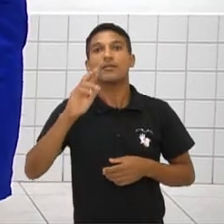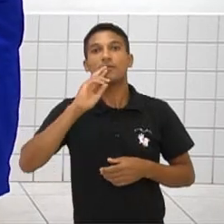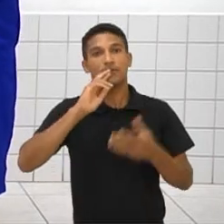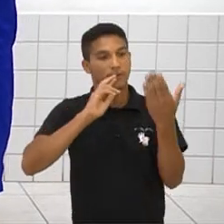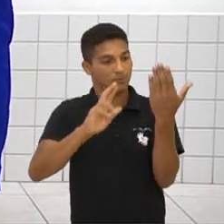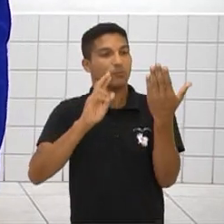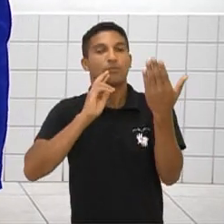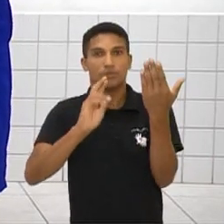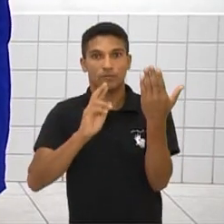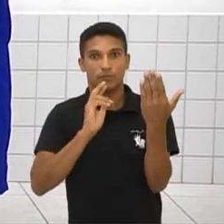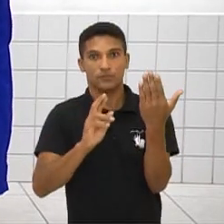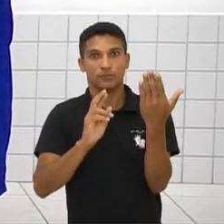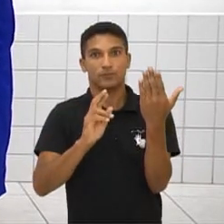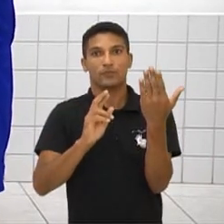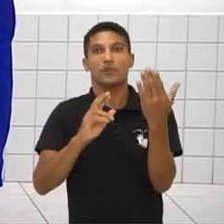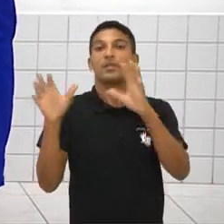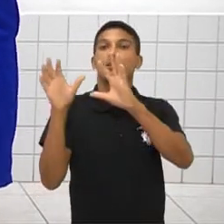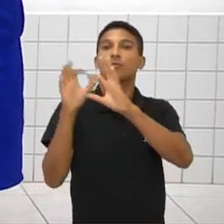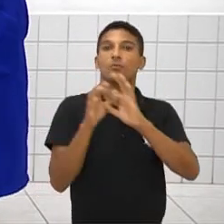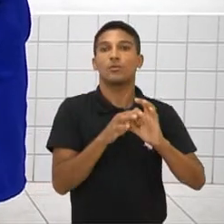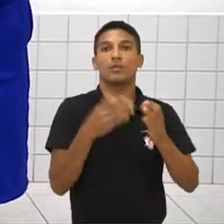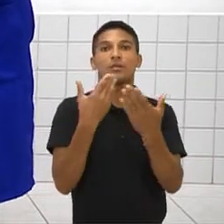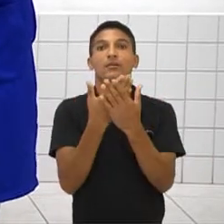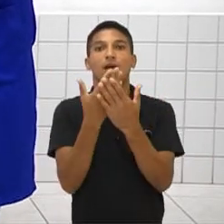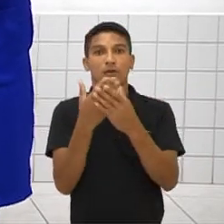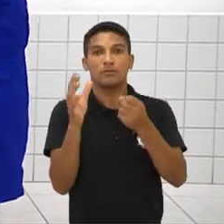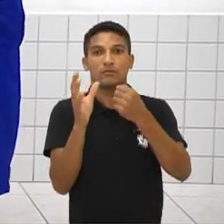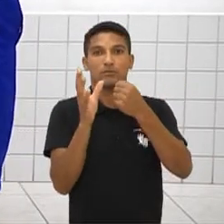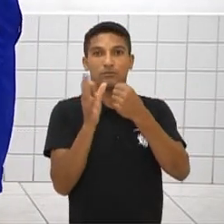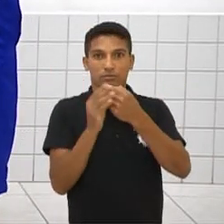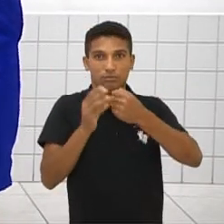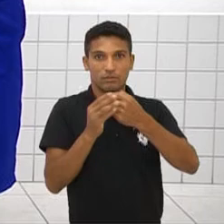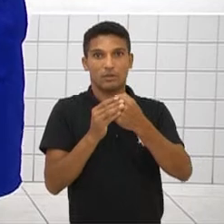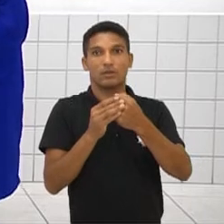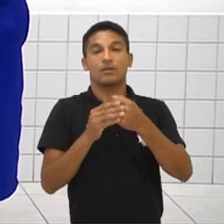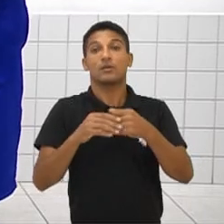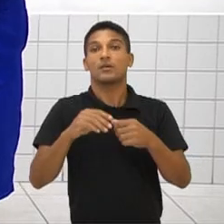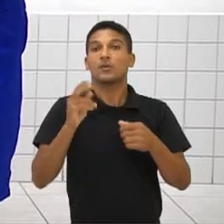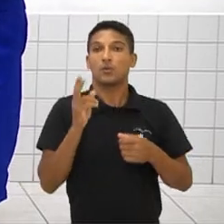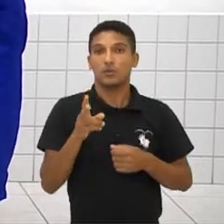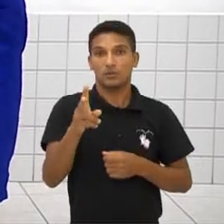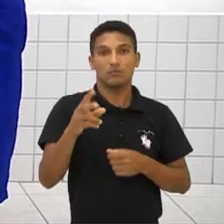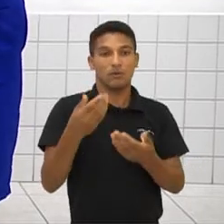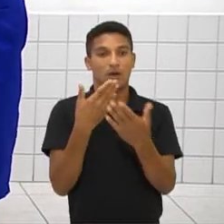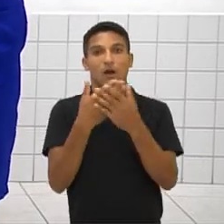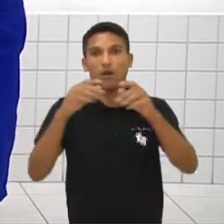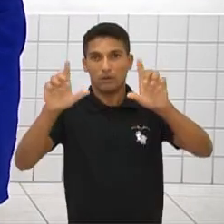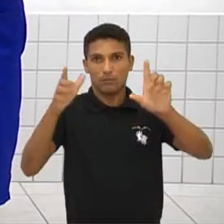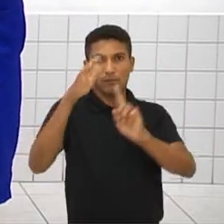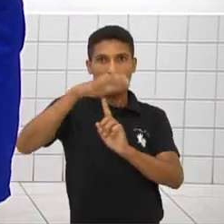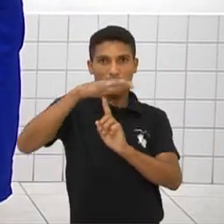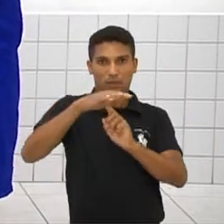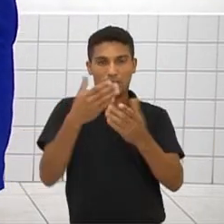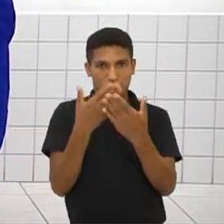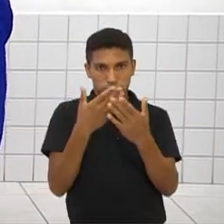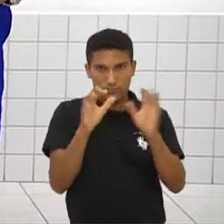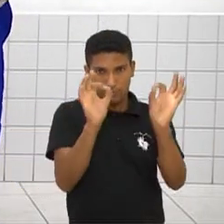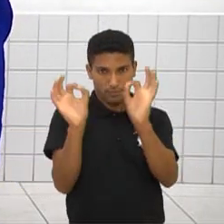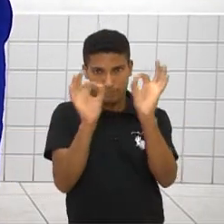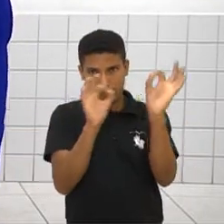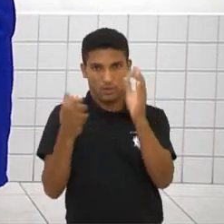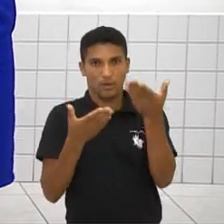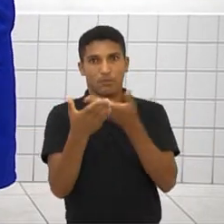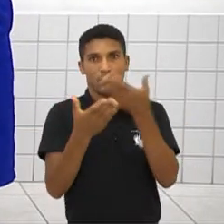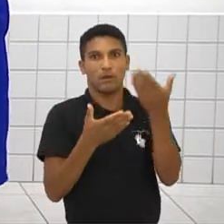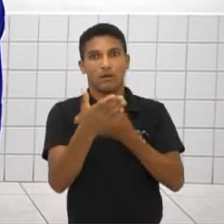dentro desse contexto. Continuem assistindo nossas aulas, continuem acompanhando, continuem participando conosco, que com